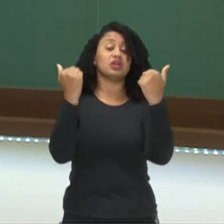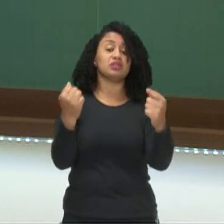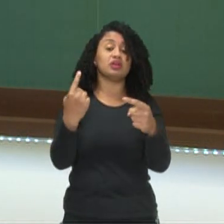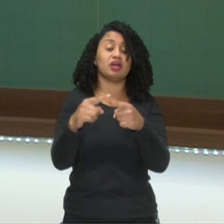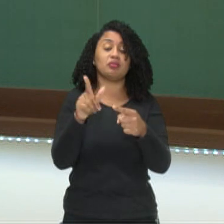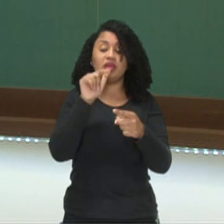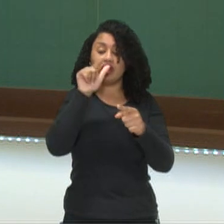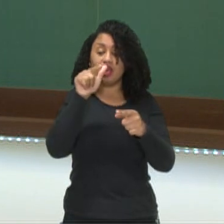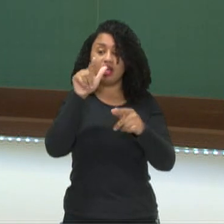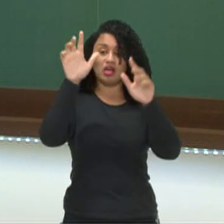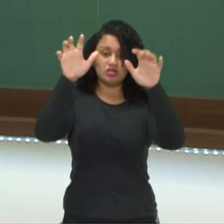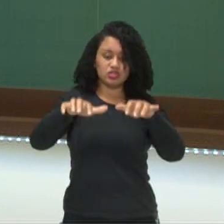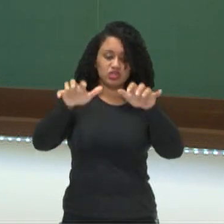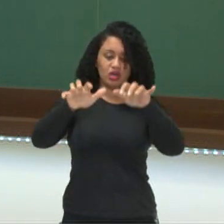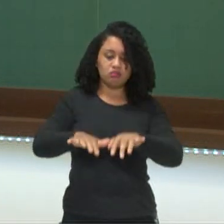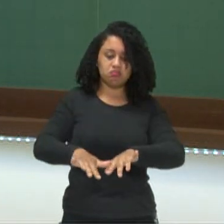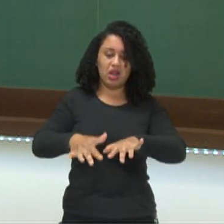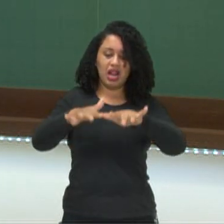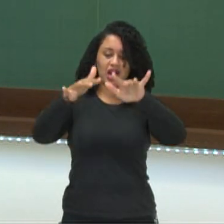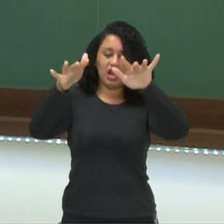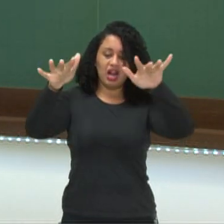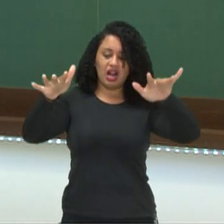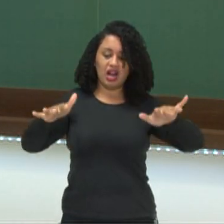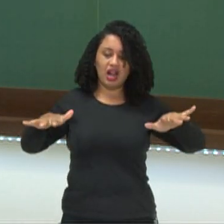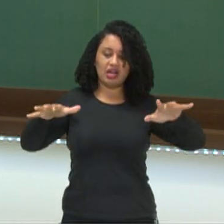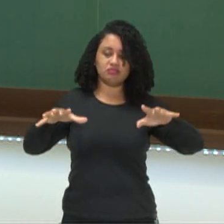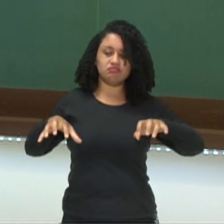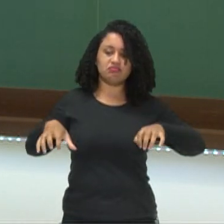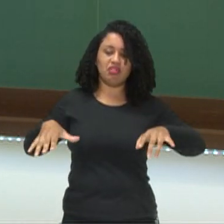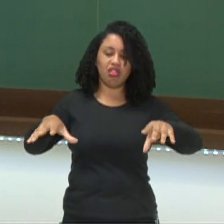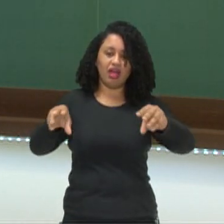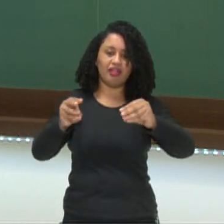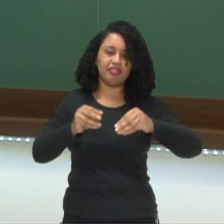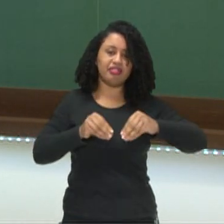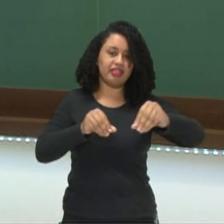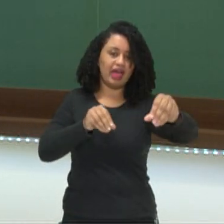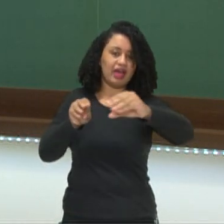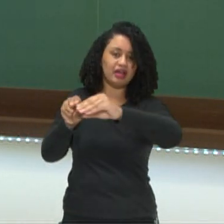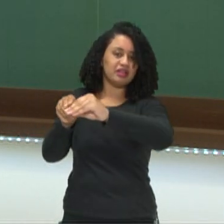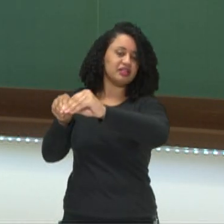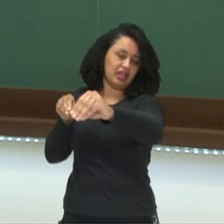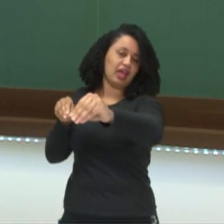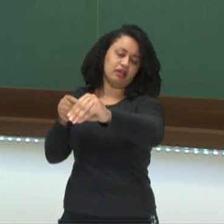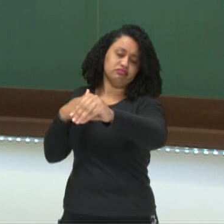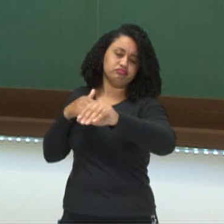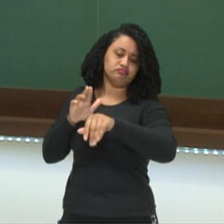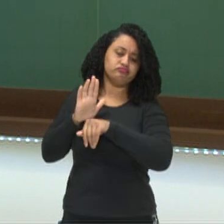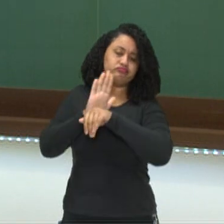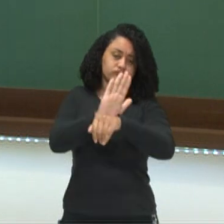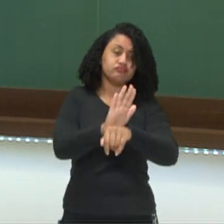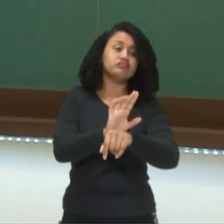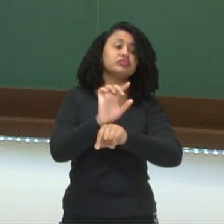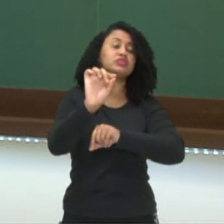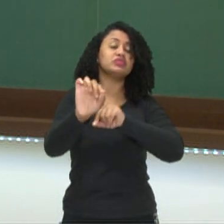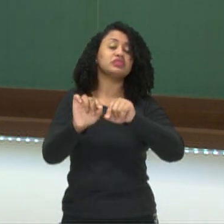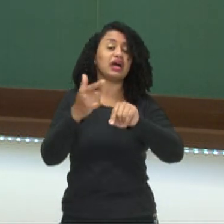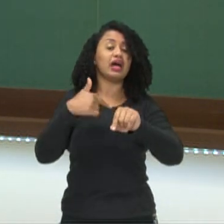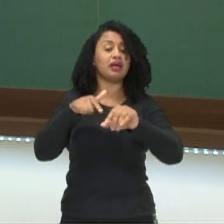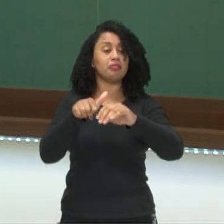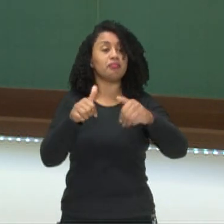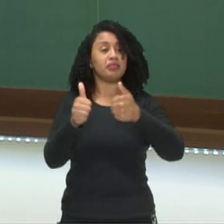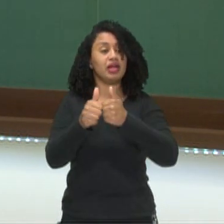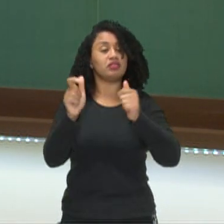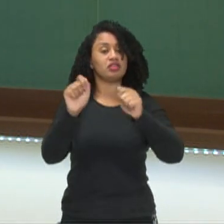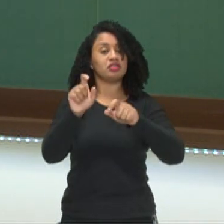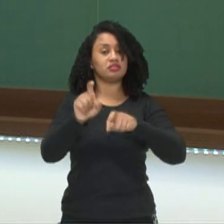o rio transborda no período das cheias, ele alaga e aduba, trazendo o que tem de material orgânico no leito, para as margens do rio.